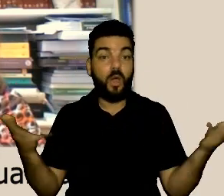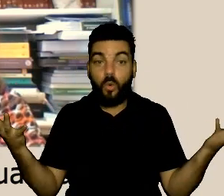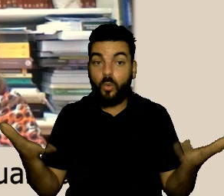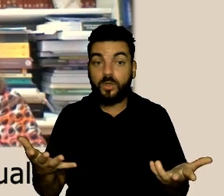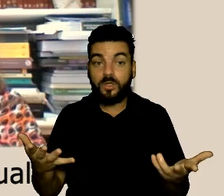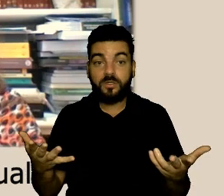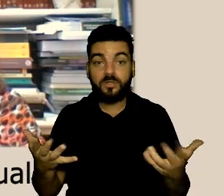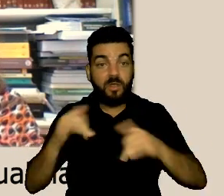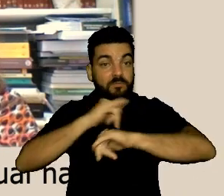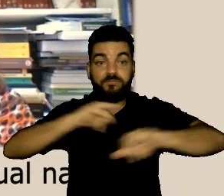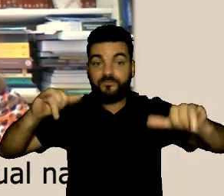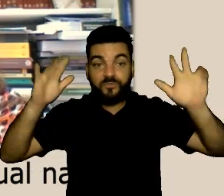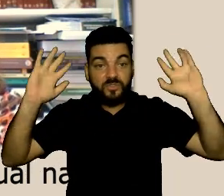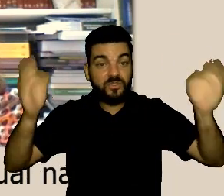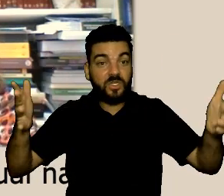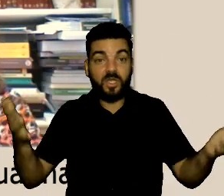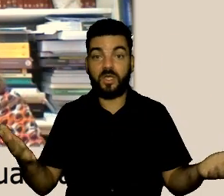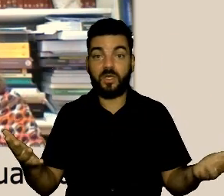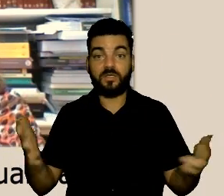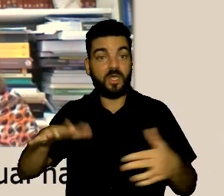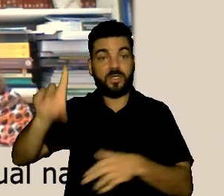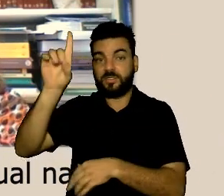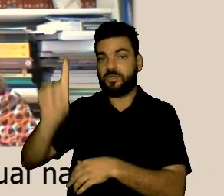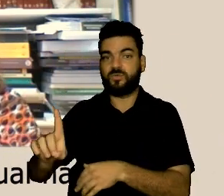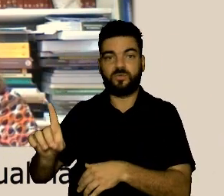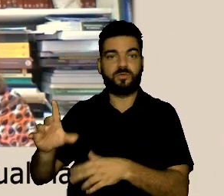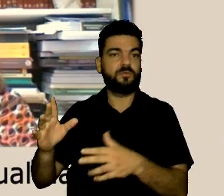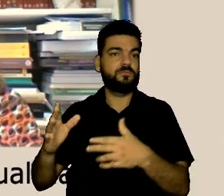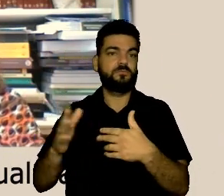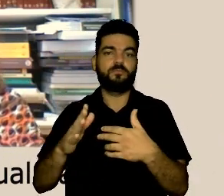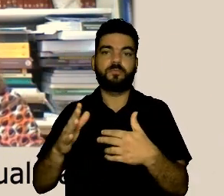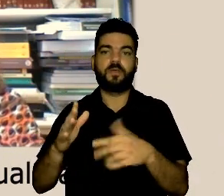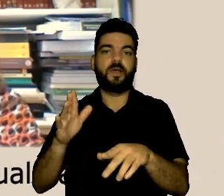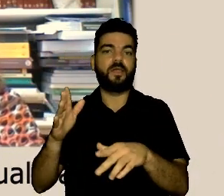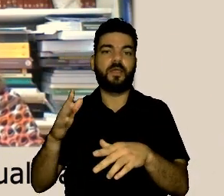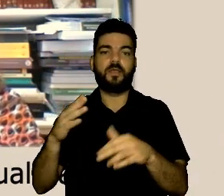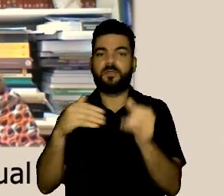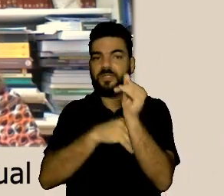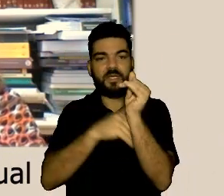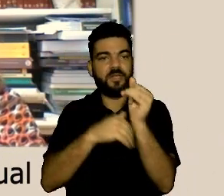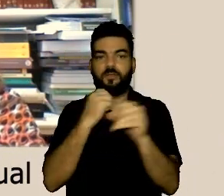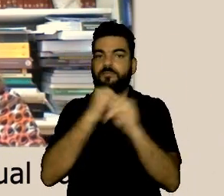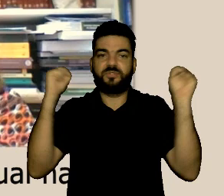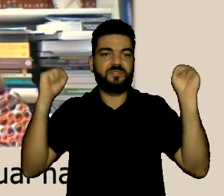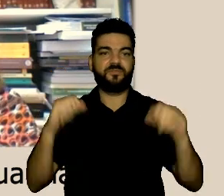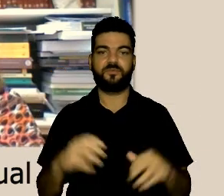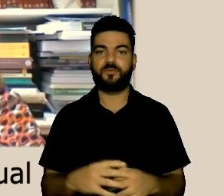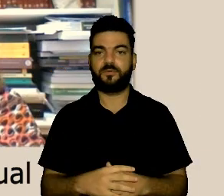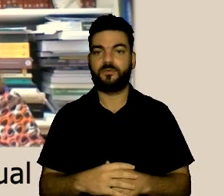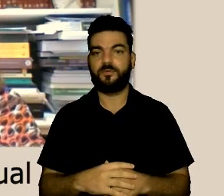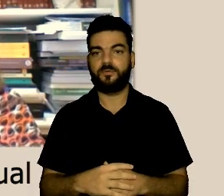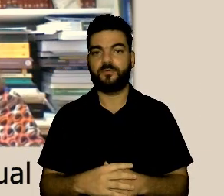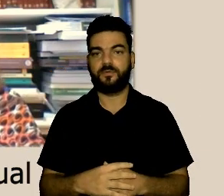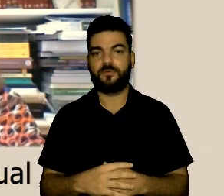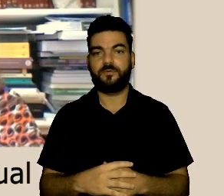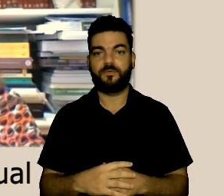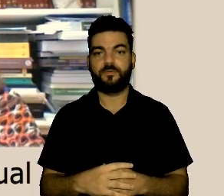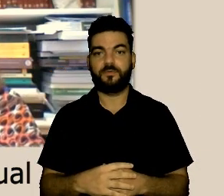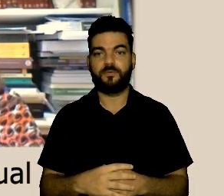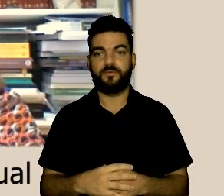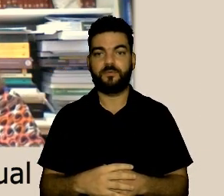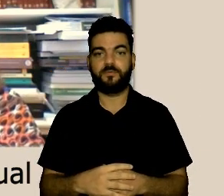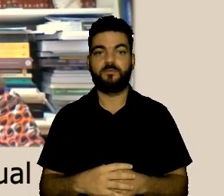Paulo temos que tirar a pessoa de lá porque agora a partir do momento que chegou no gabinete da diretoria do foro